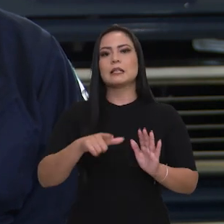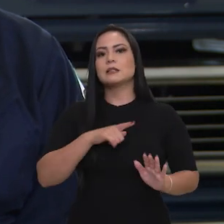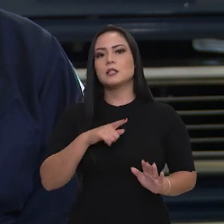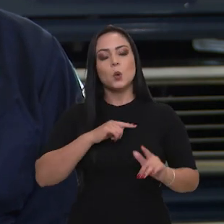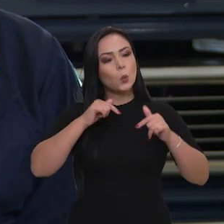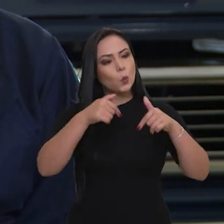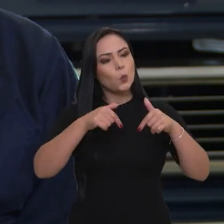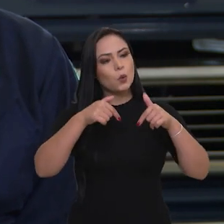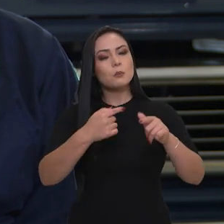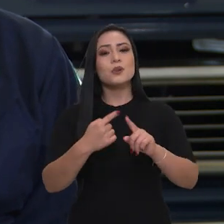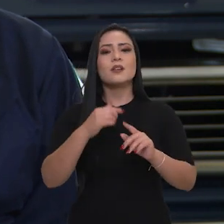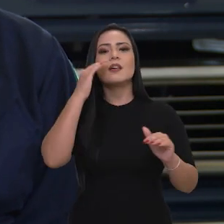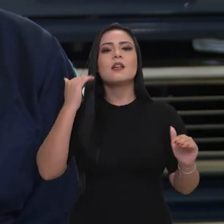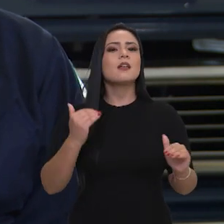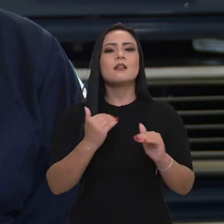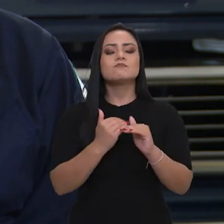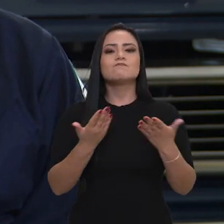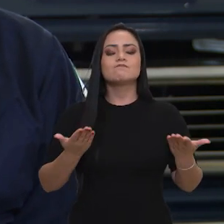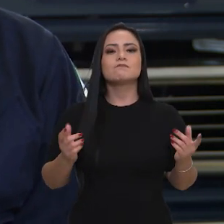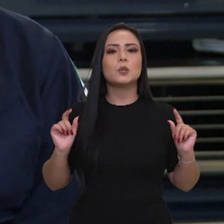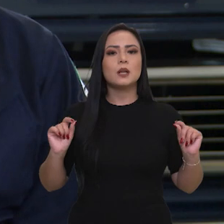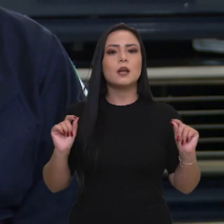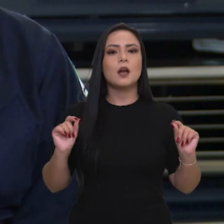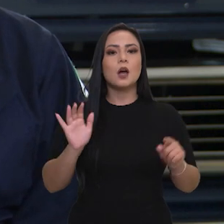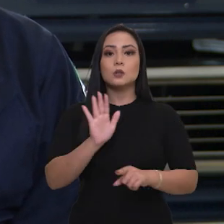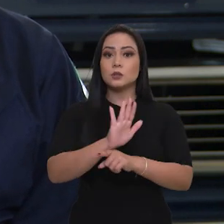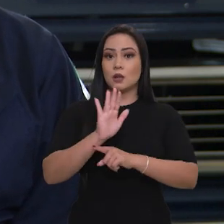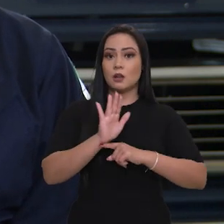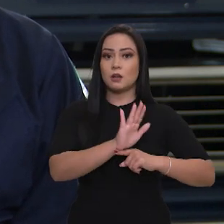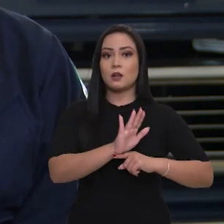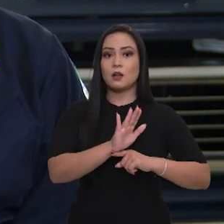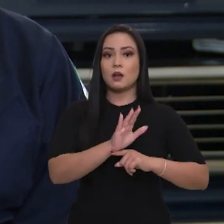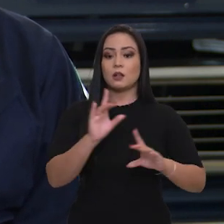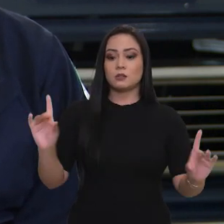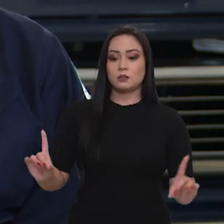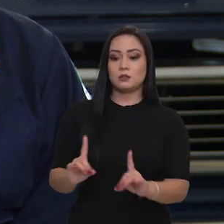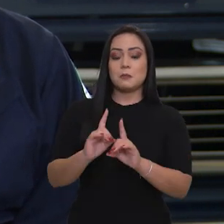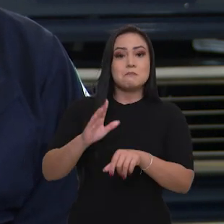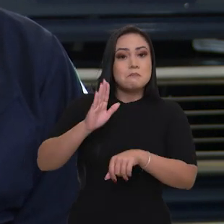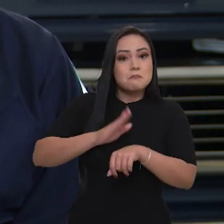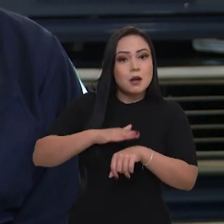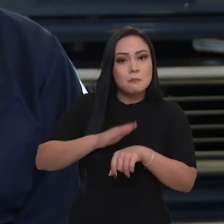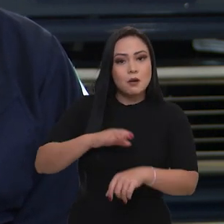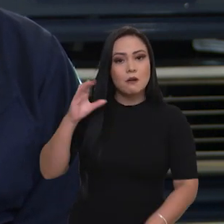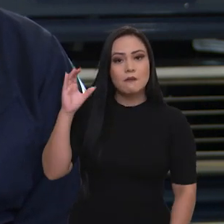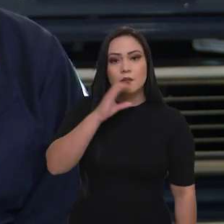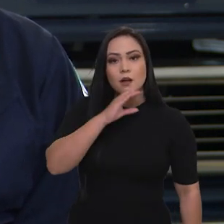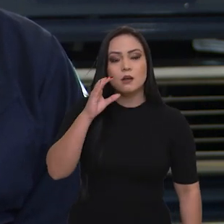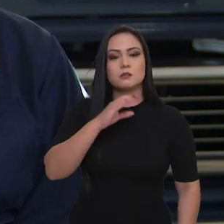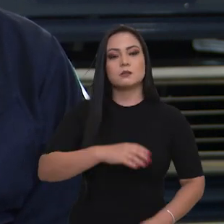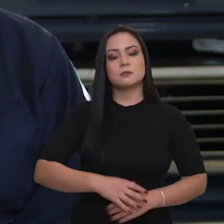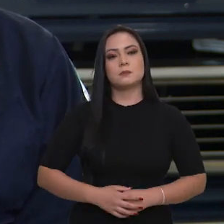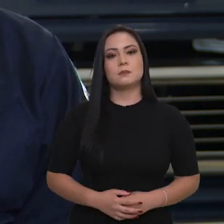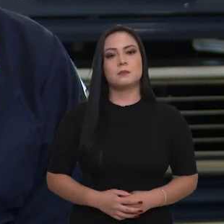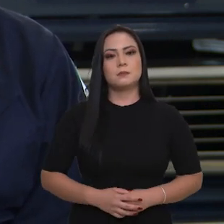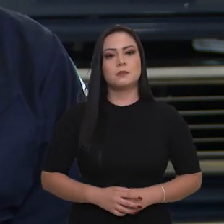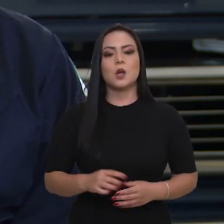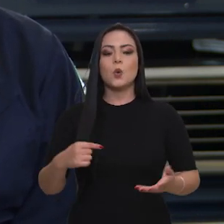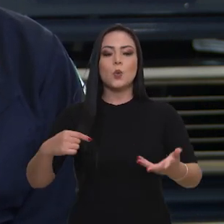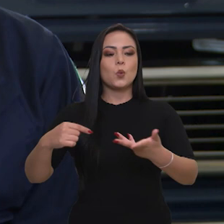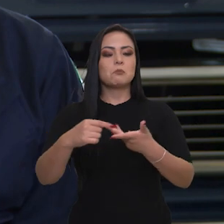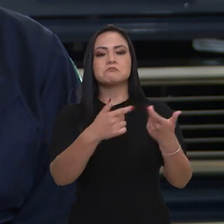emplacado muito porque eu entendo que ajudaríamos a atender com mais eficácia ainda